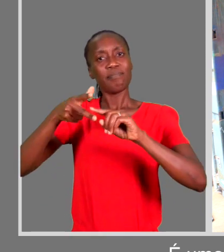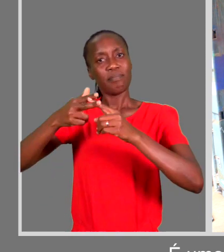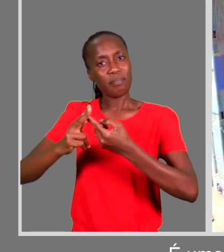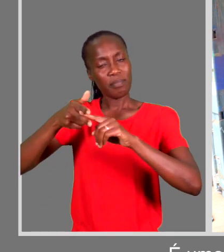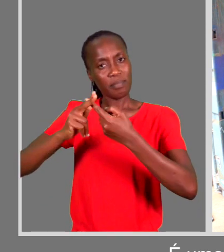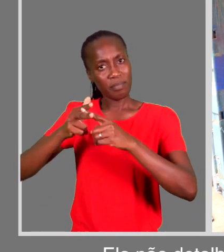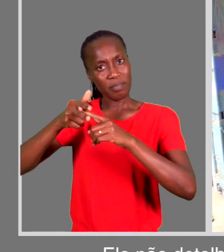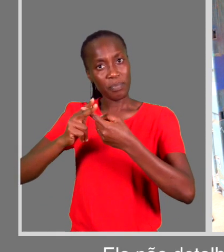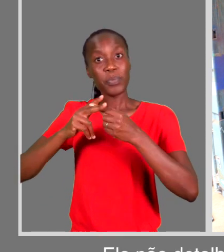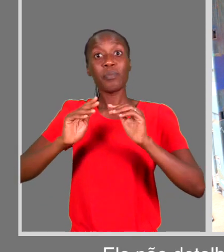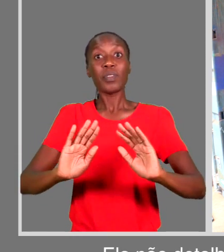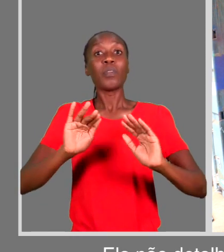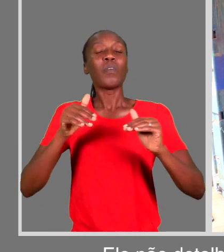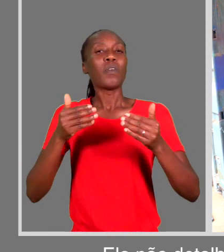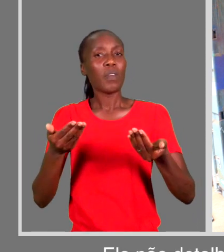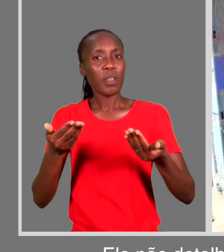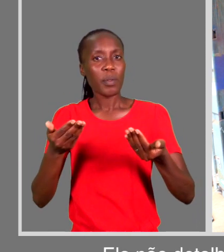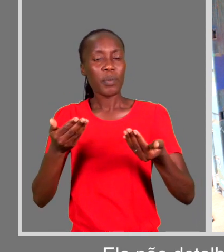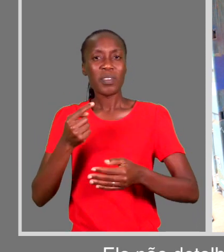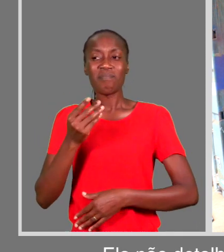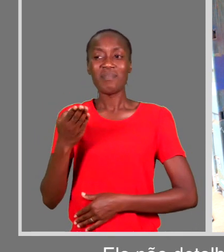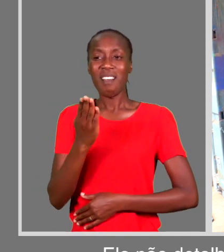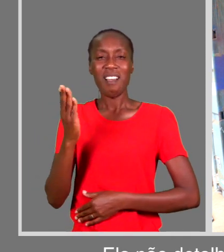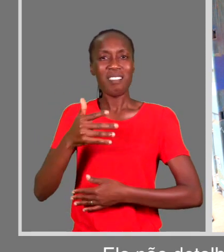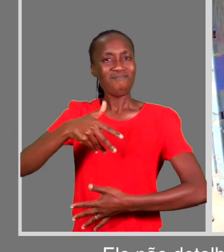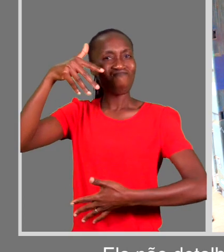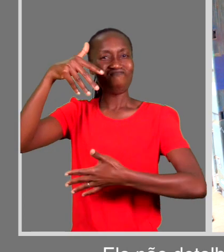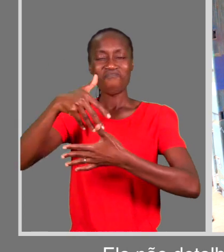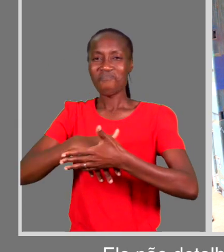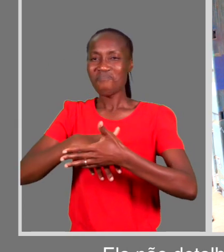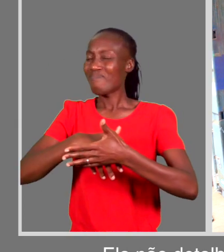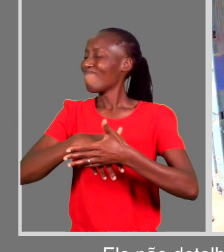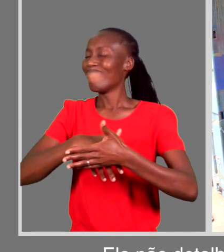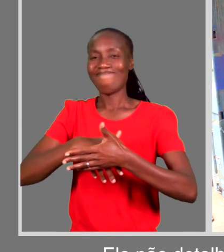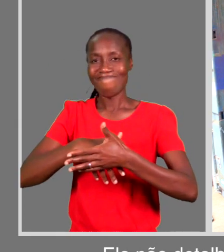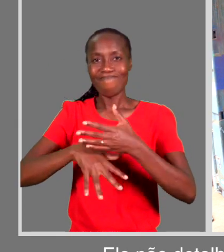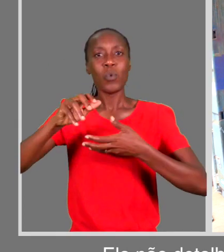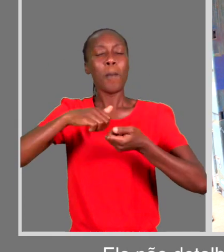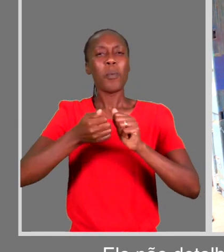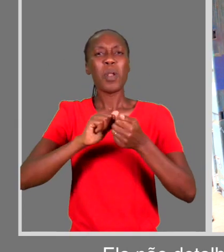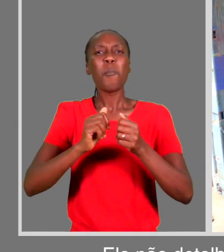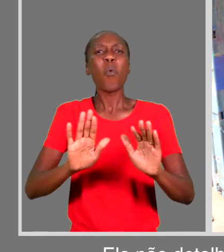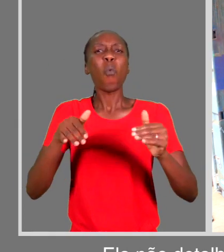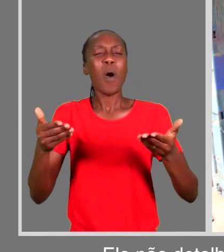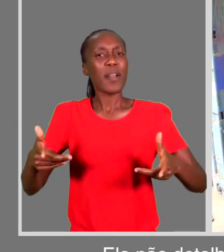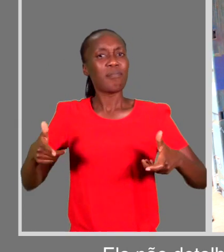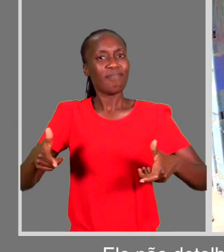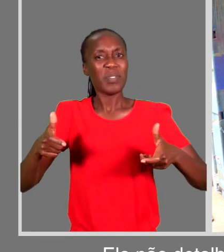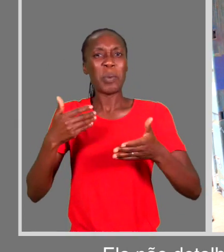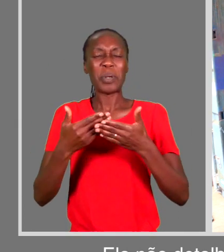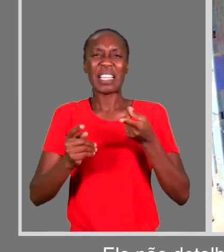reparação. E, bom, ela não detalhou claramente qual era o problema da cadeira também, porque